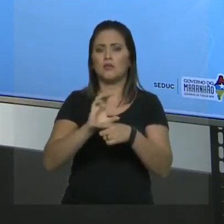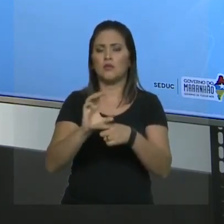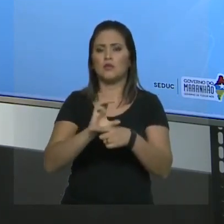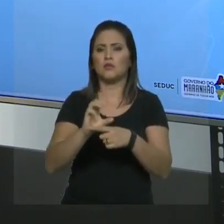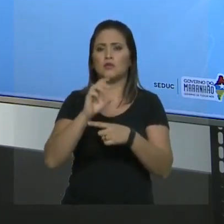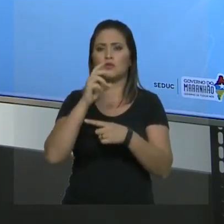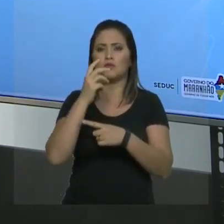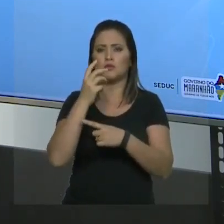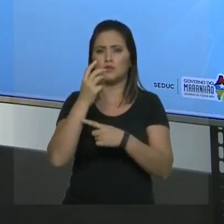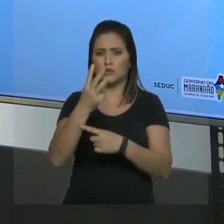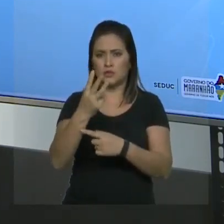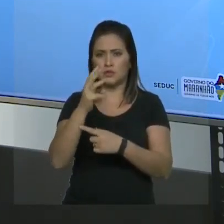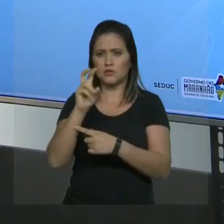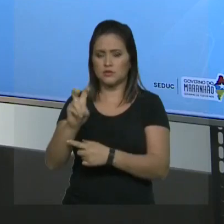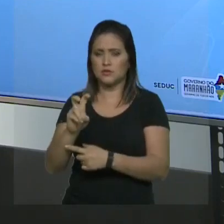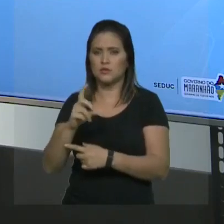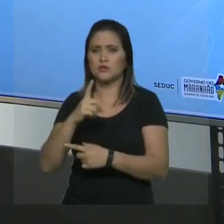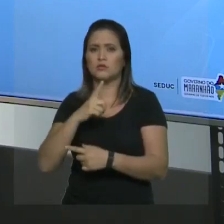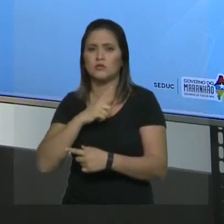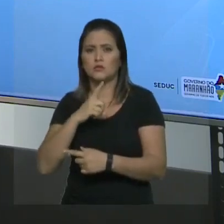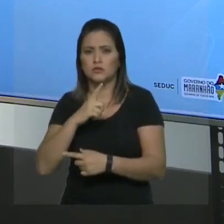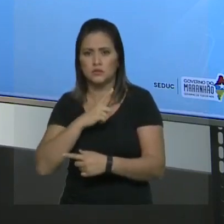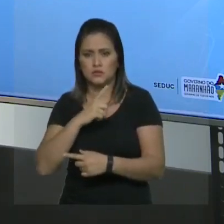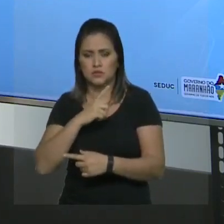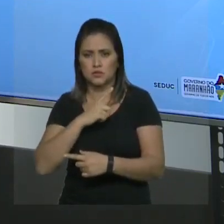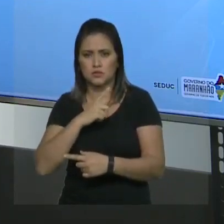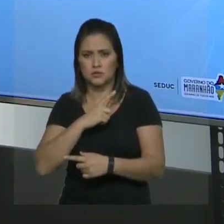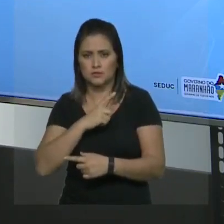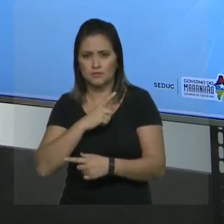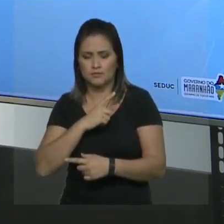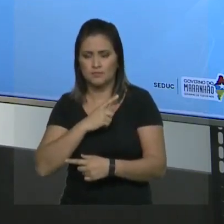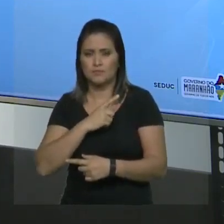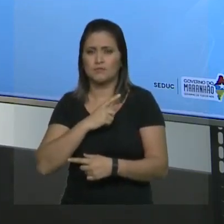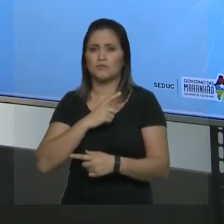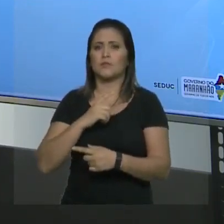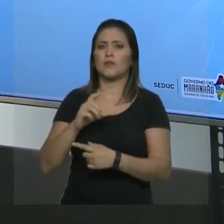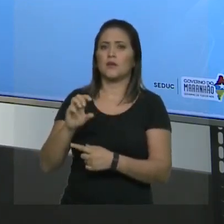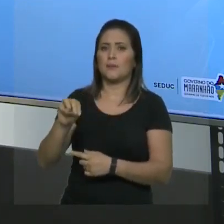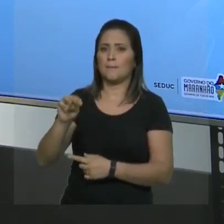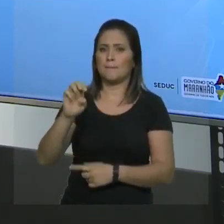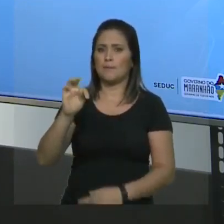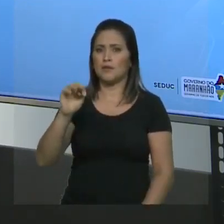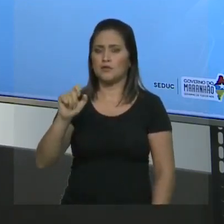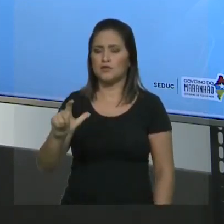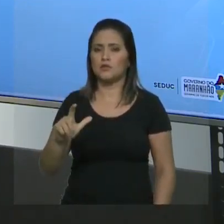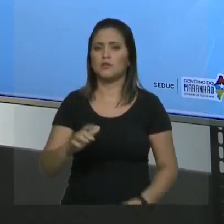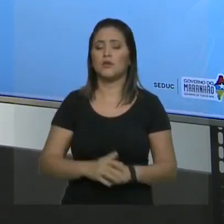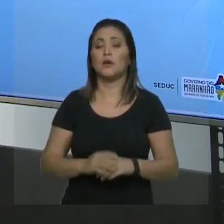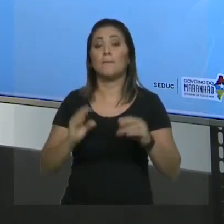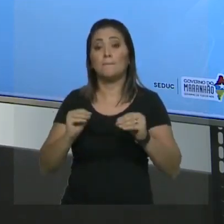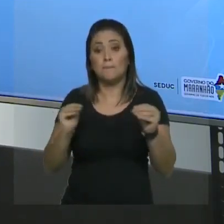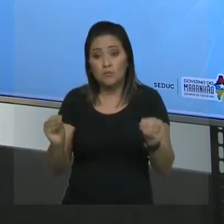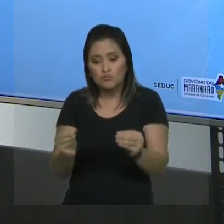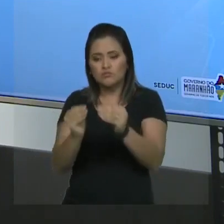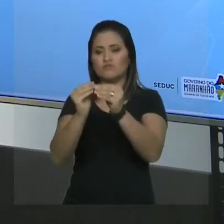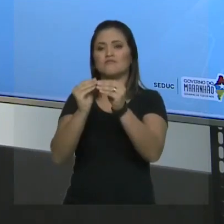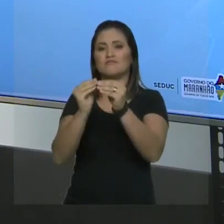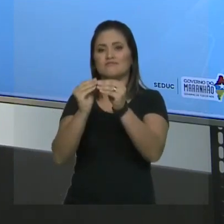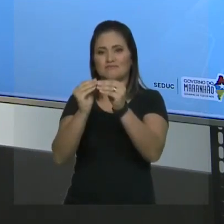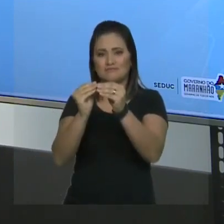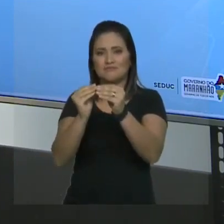5 metil, eu posso simplificar. 3, 5 de dois radicais metil. Então, seguindo a ordem